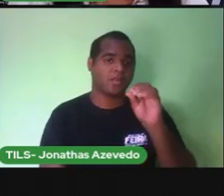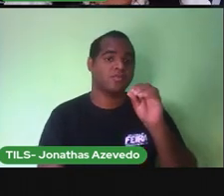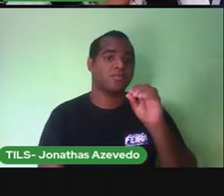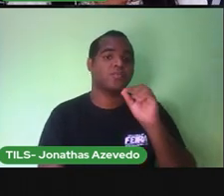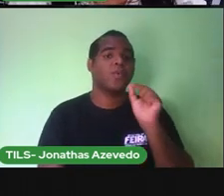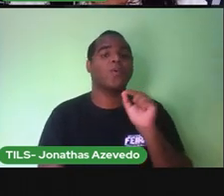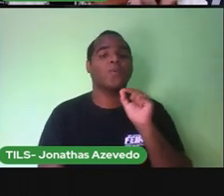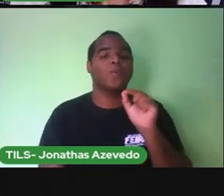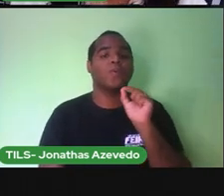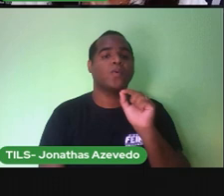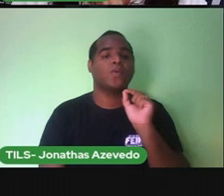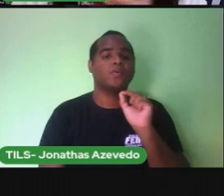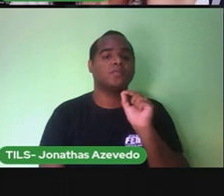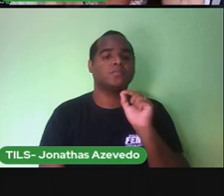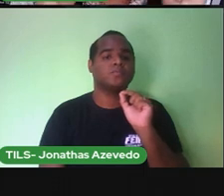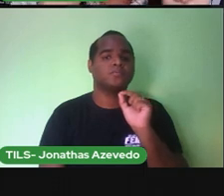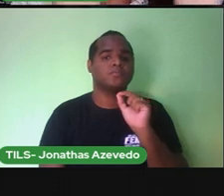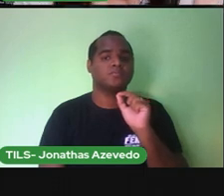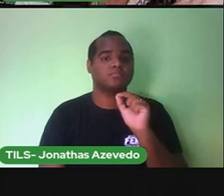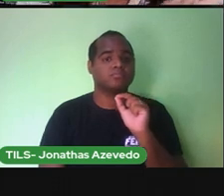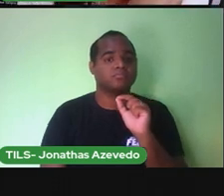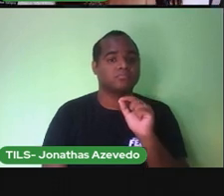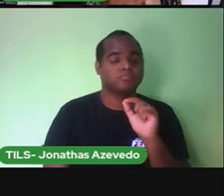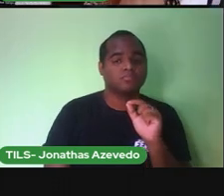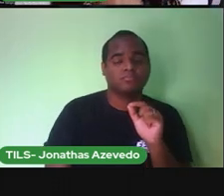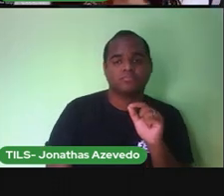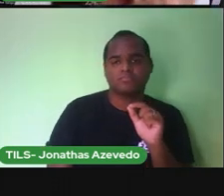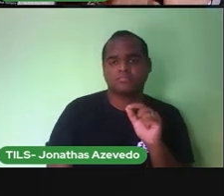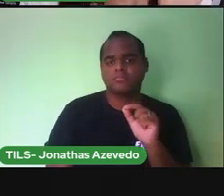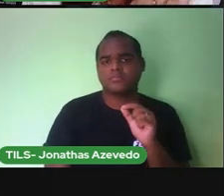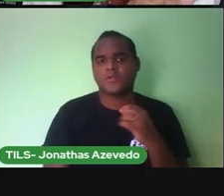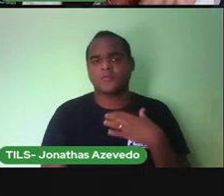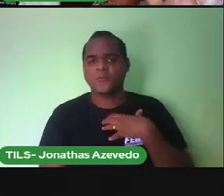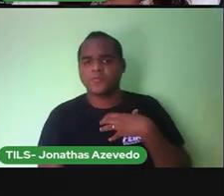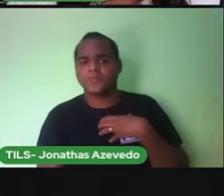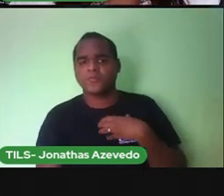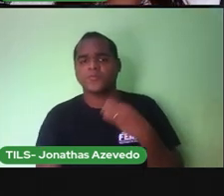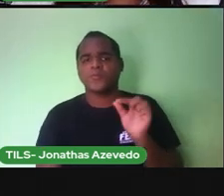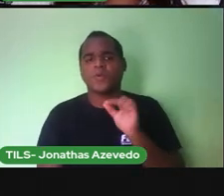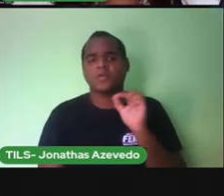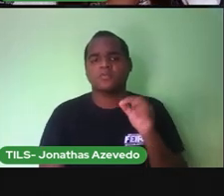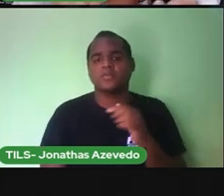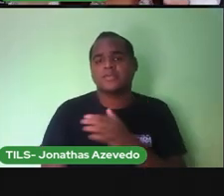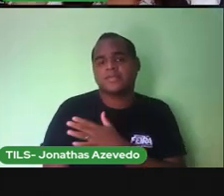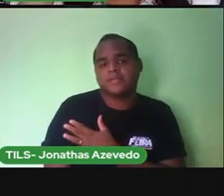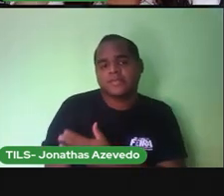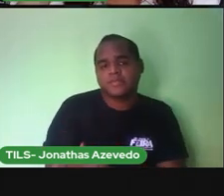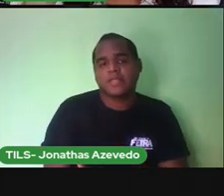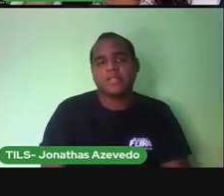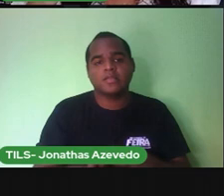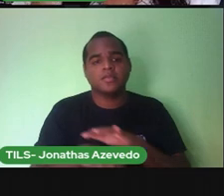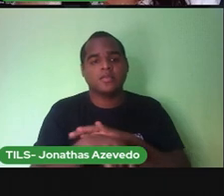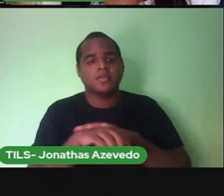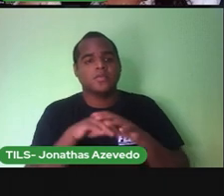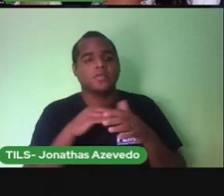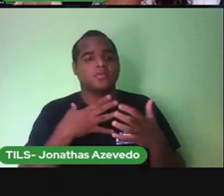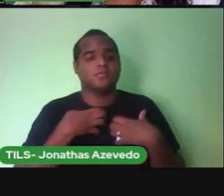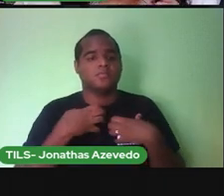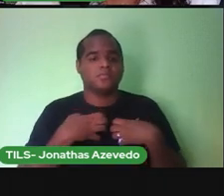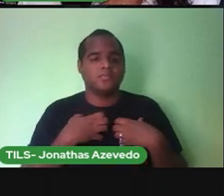tato? Tato é o sentido da pele Tudo que nós sentimos através da pele É pelo